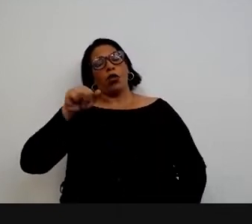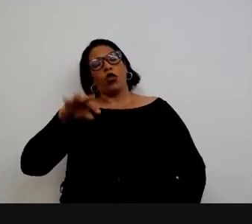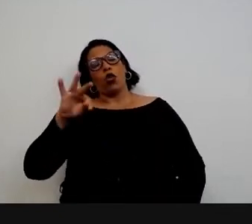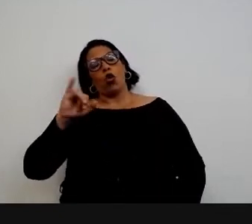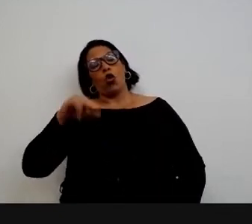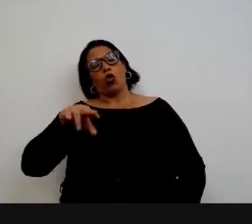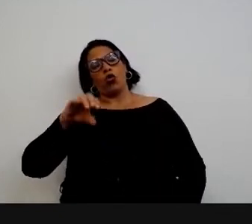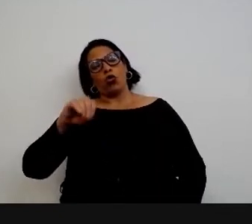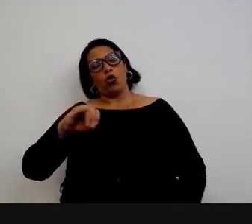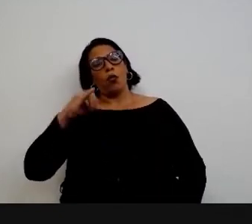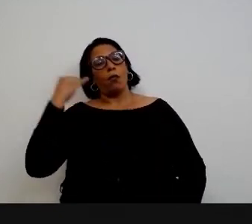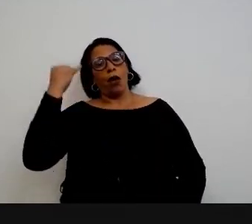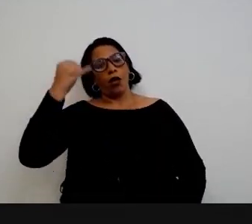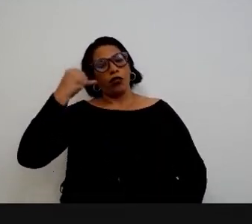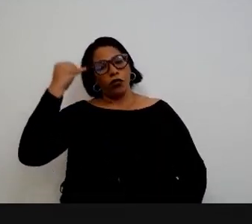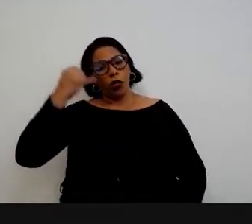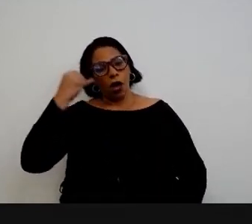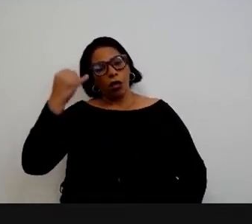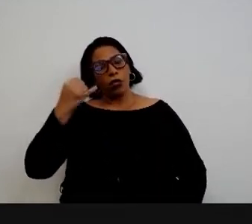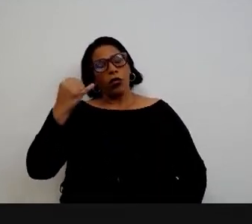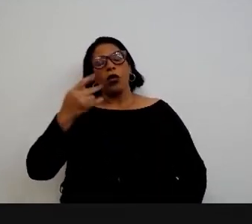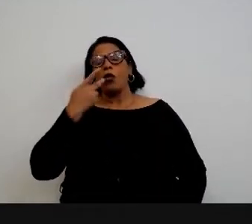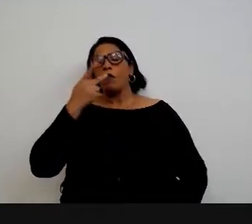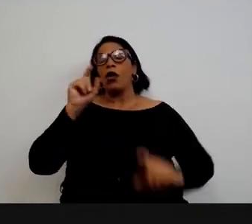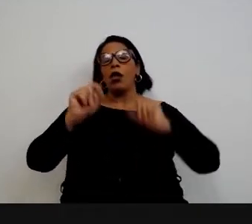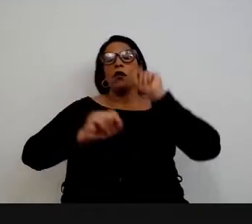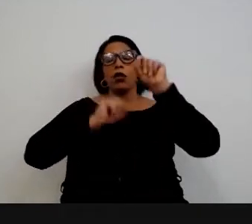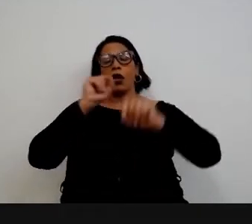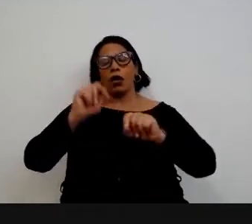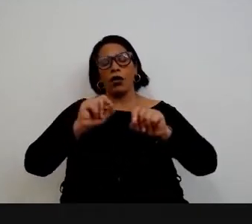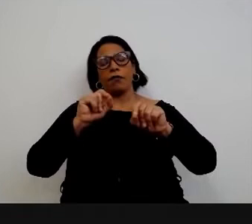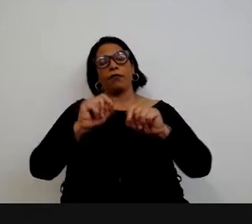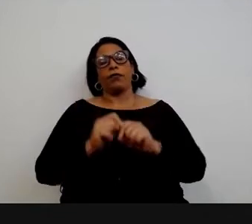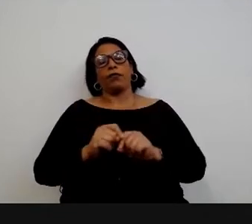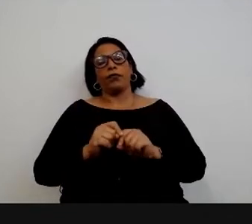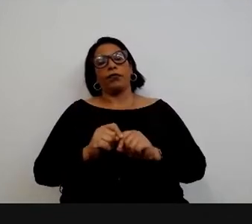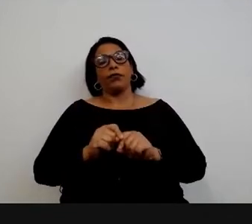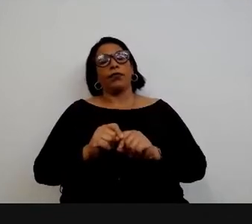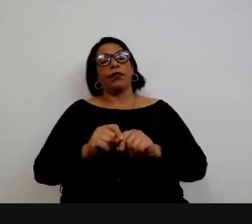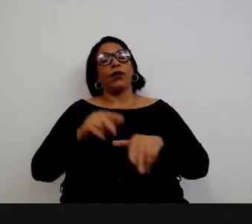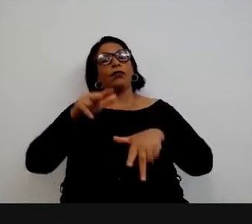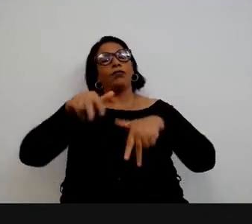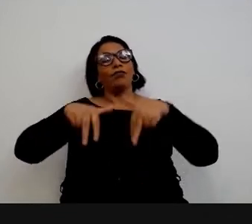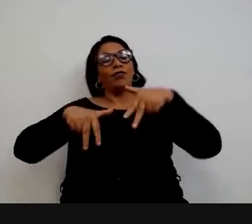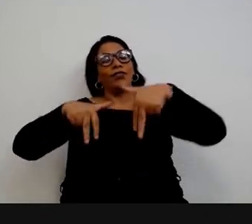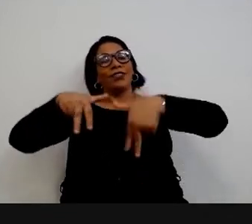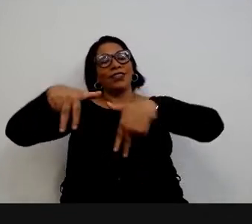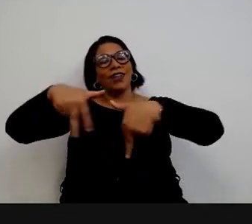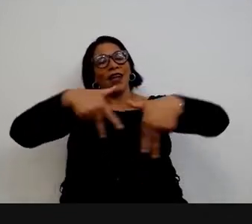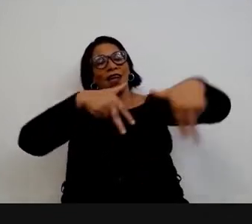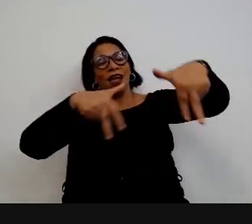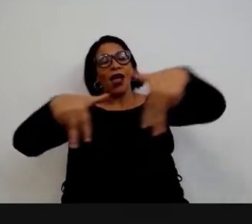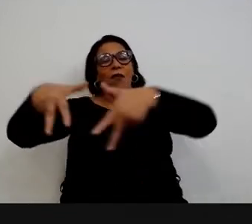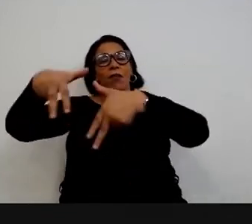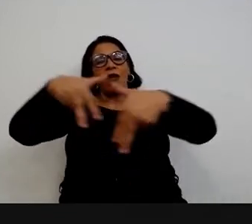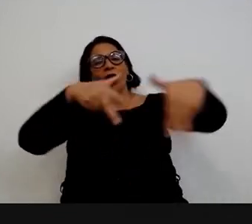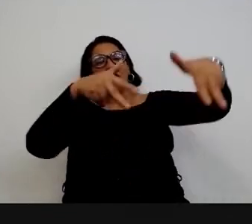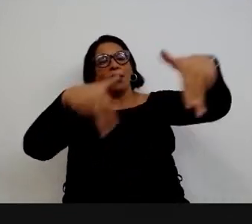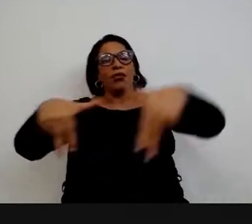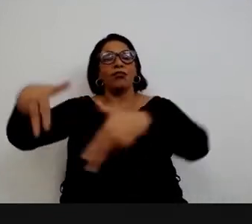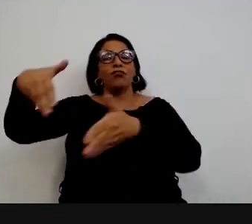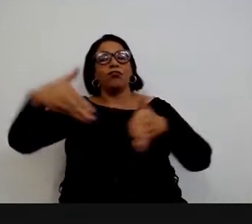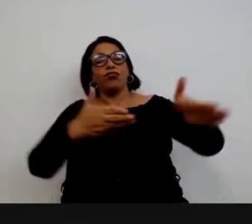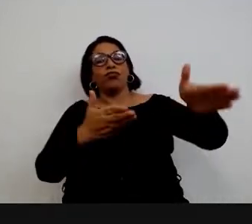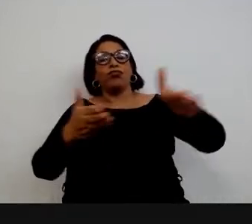na sua obra Campos de Castilha, que diz, Caminhante, são suas pegadas à